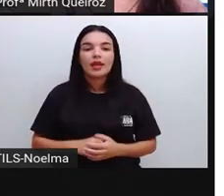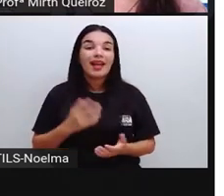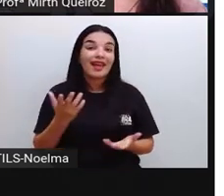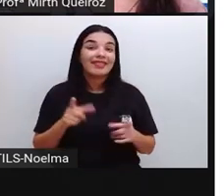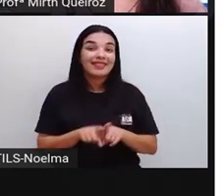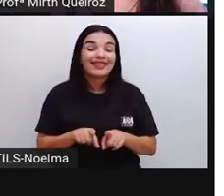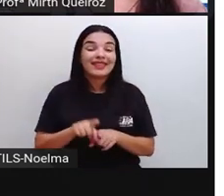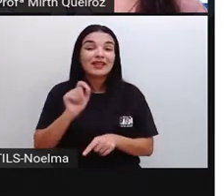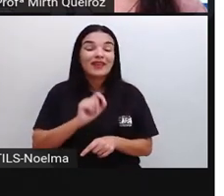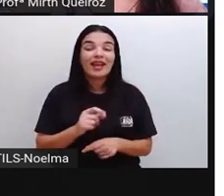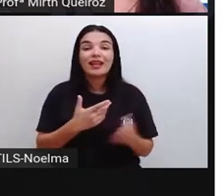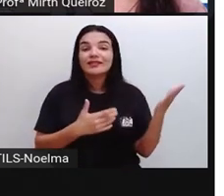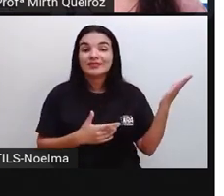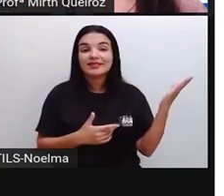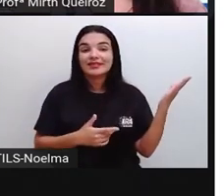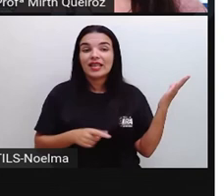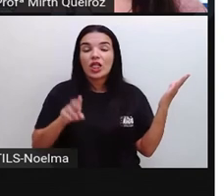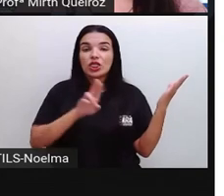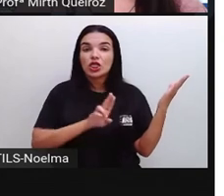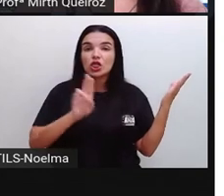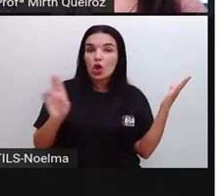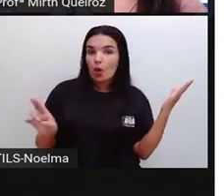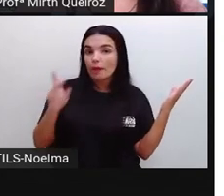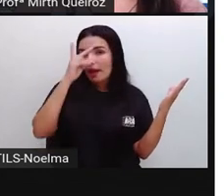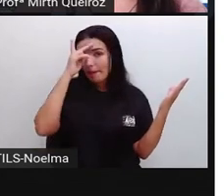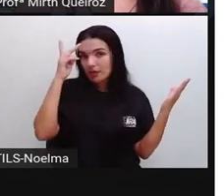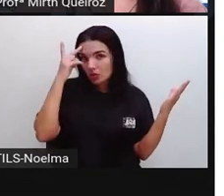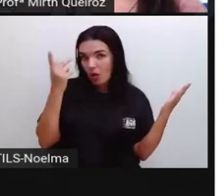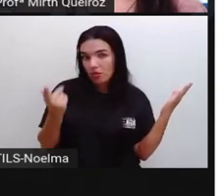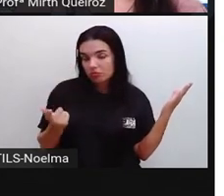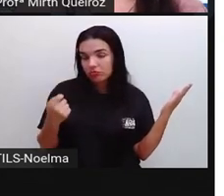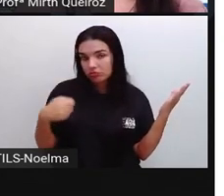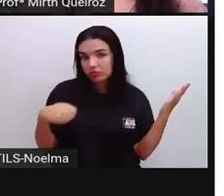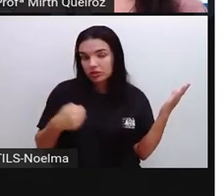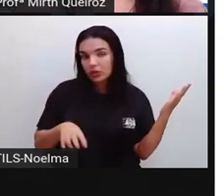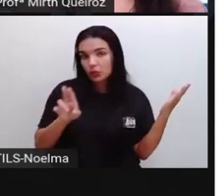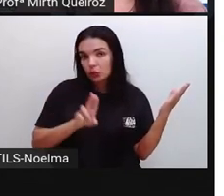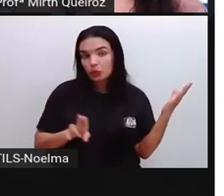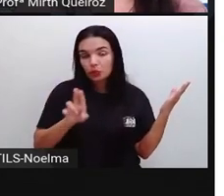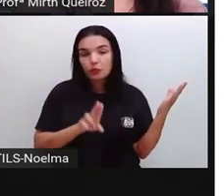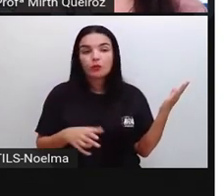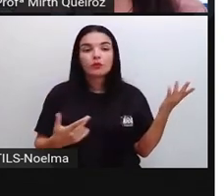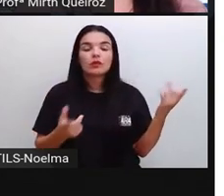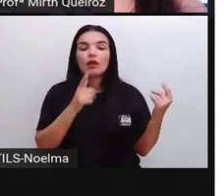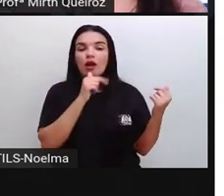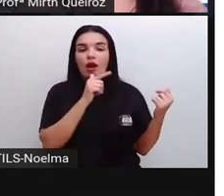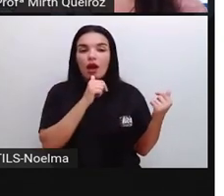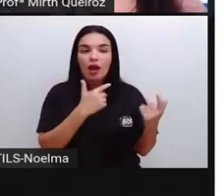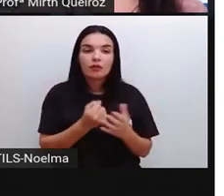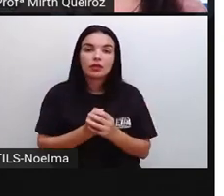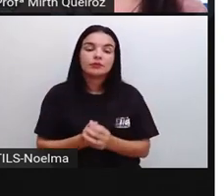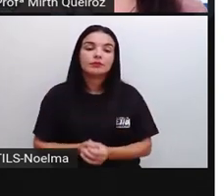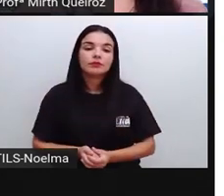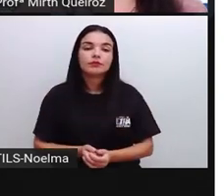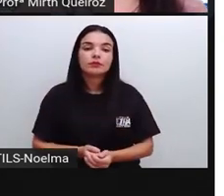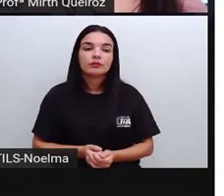logo abaixo nós vamos ter aqui o nome do consumidor, né? de quem